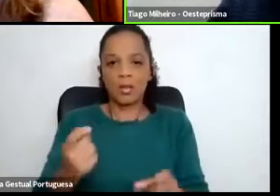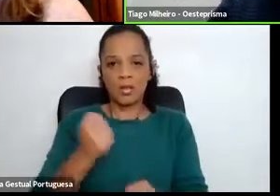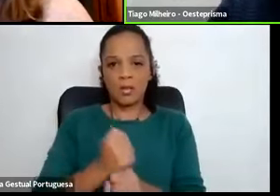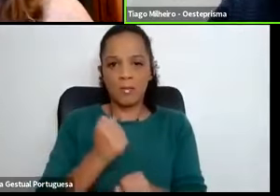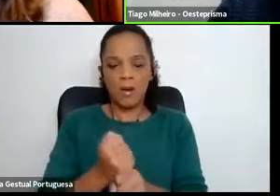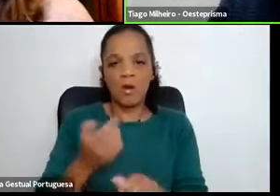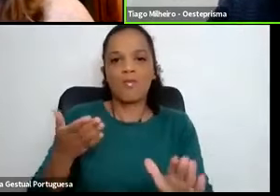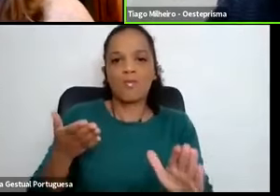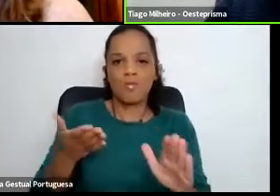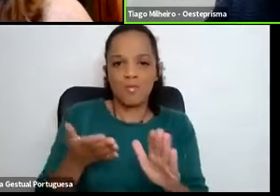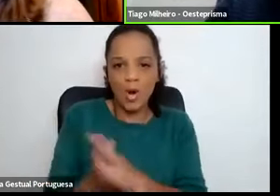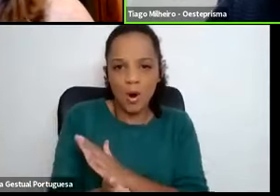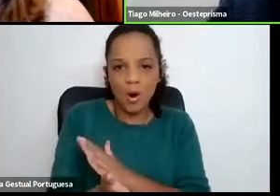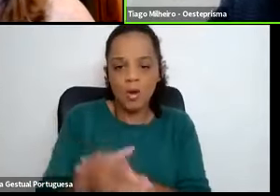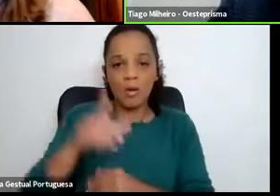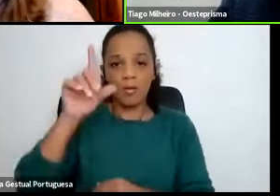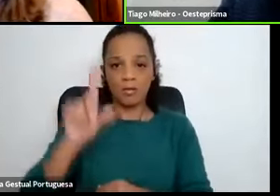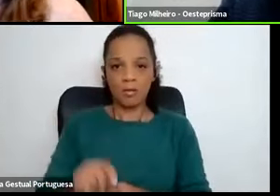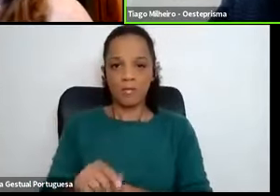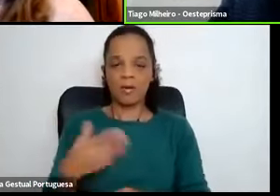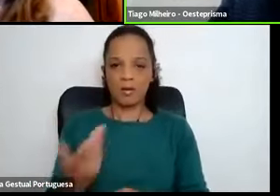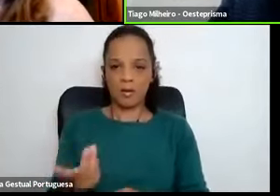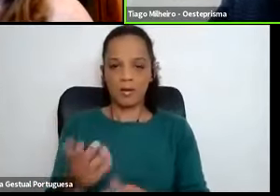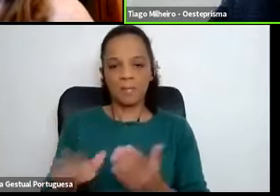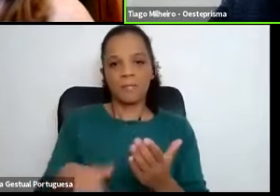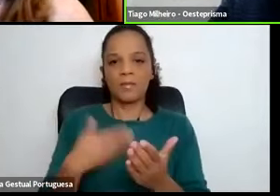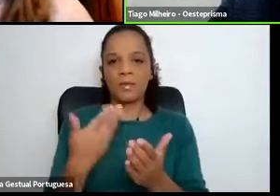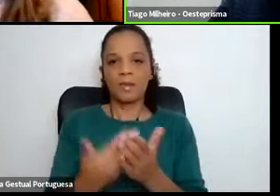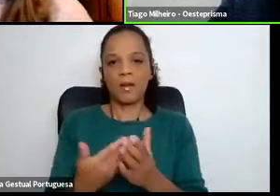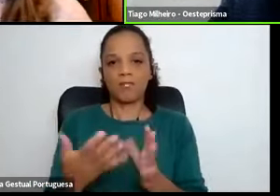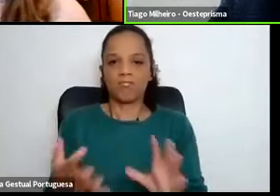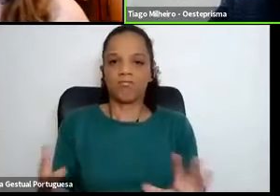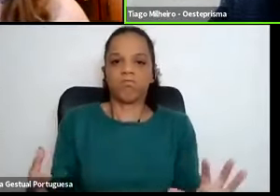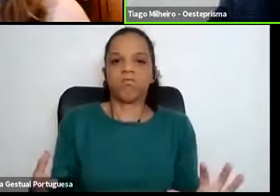conciliar dois interesses tão relevantes.